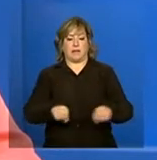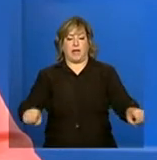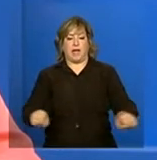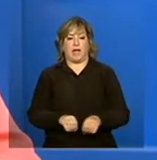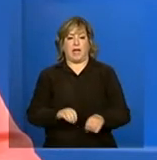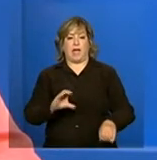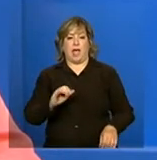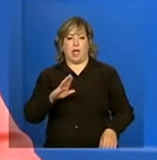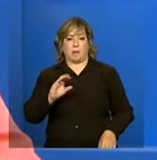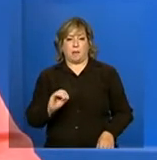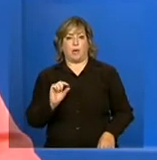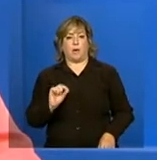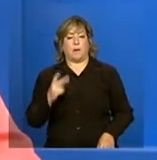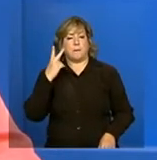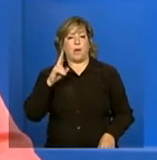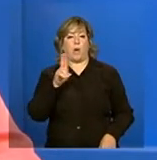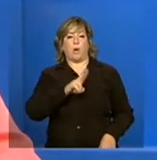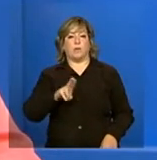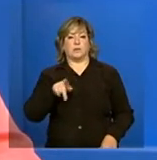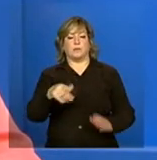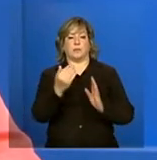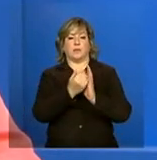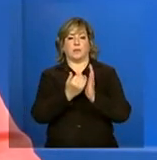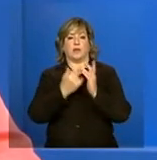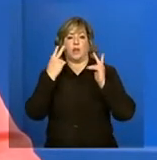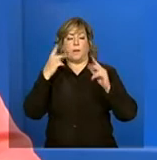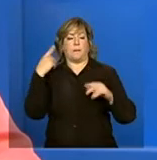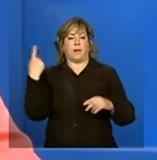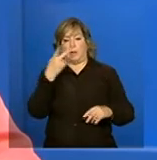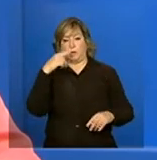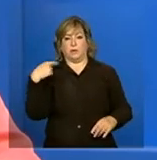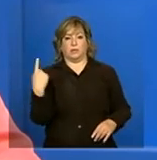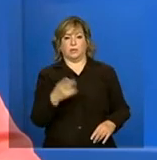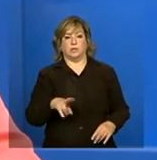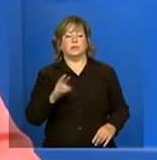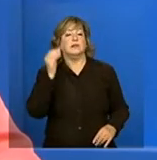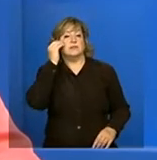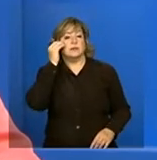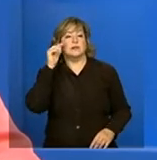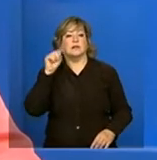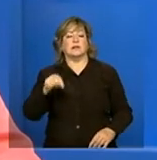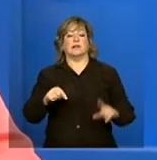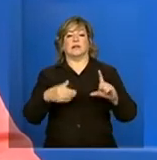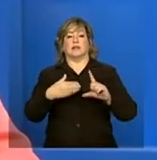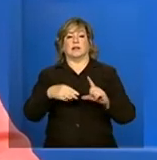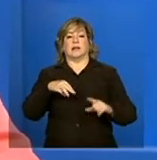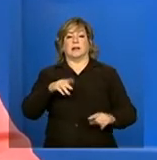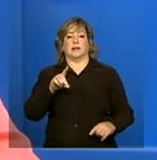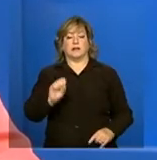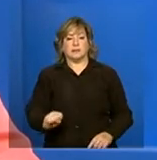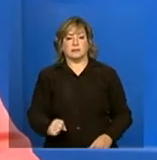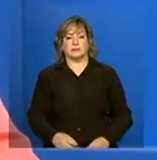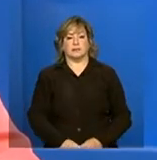utilizar programações normais para os usuários, como também para assistirmos às teleconferências do MDS.